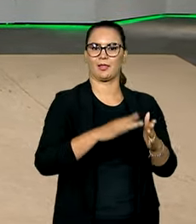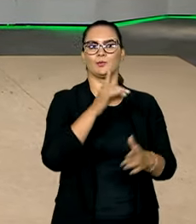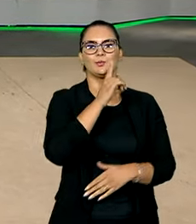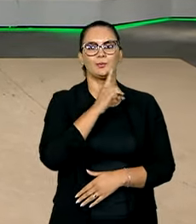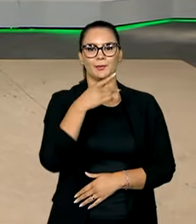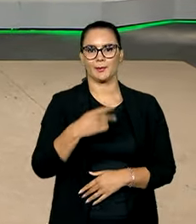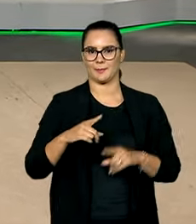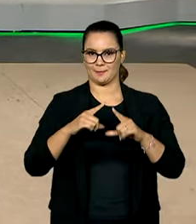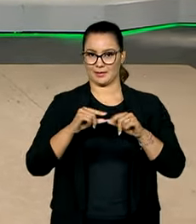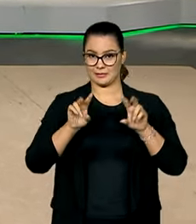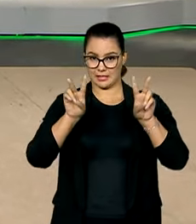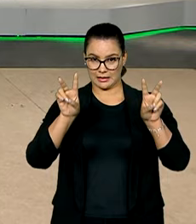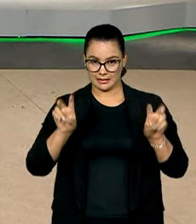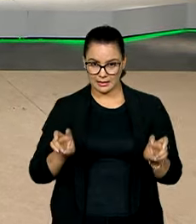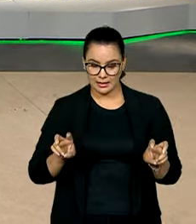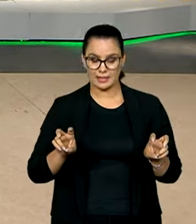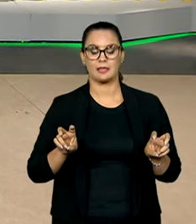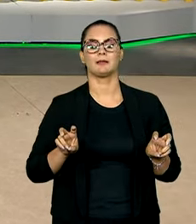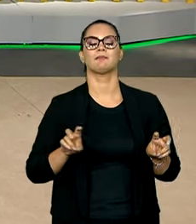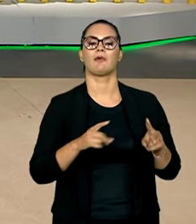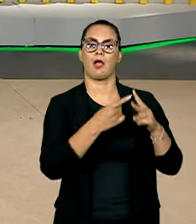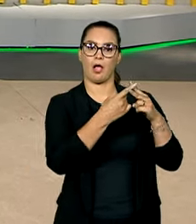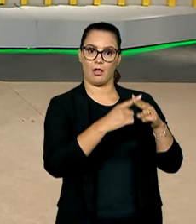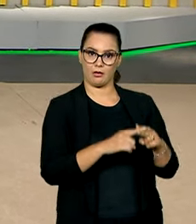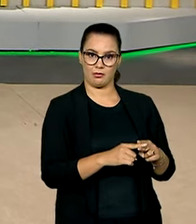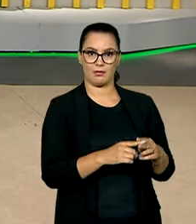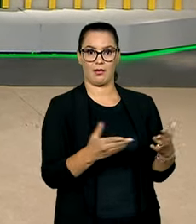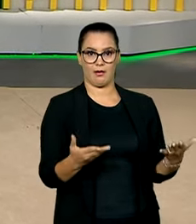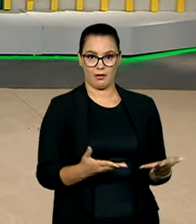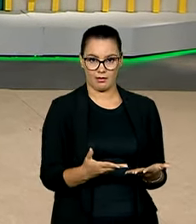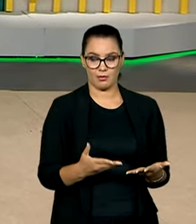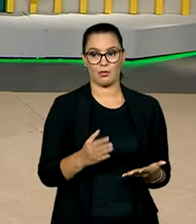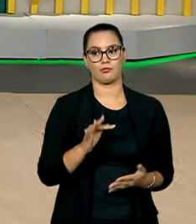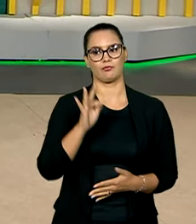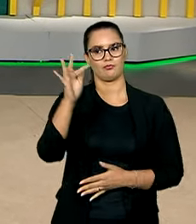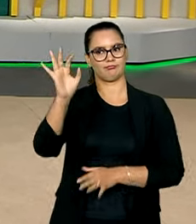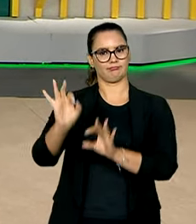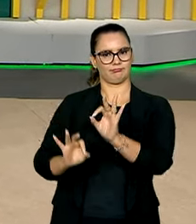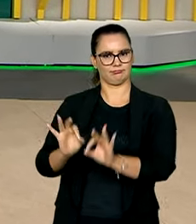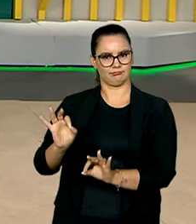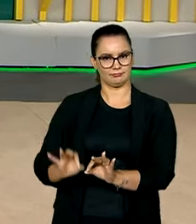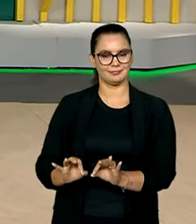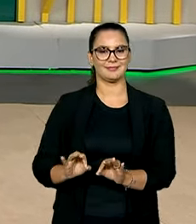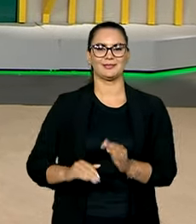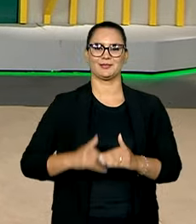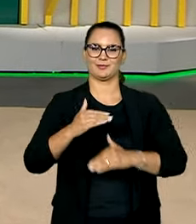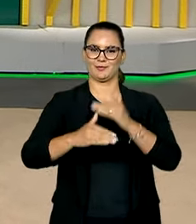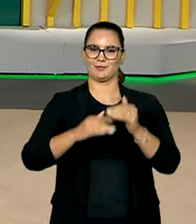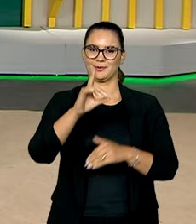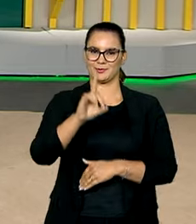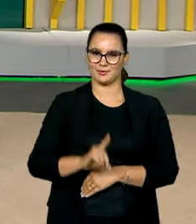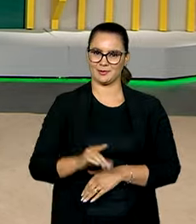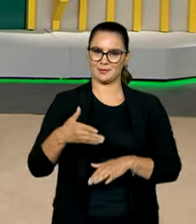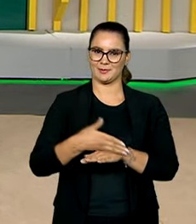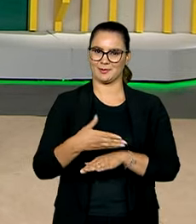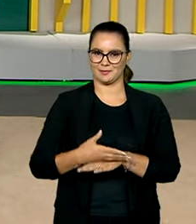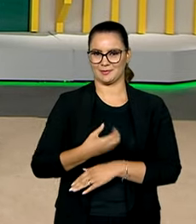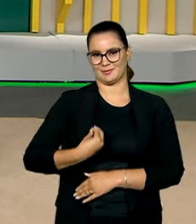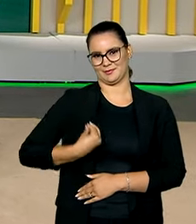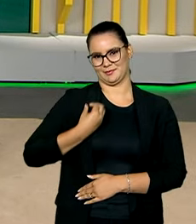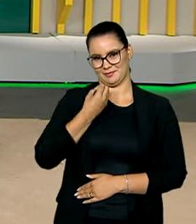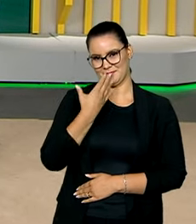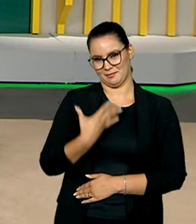com o tema Reconstruir no presente, construir no futuro, desenvolvimento, direitos, participação e bem viver.